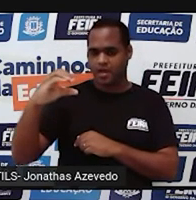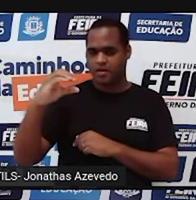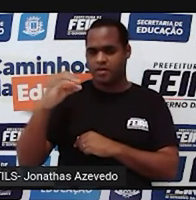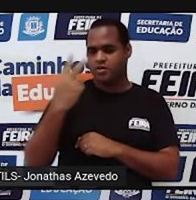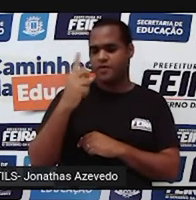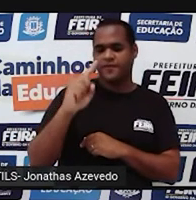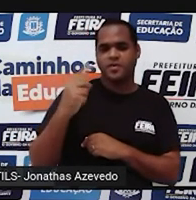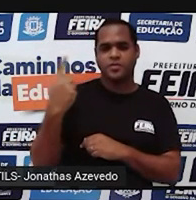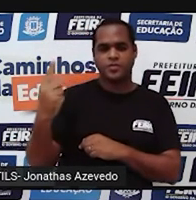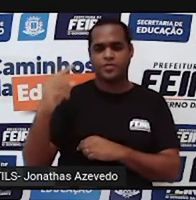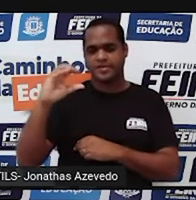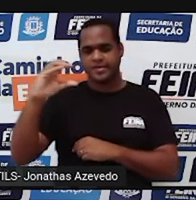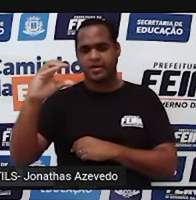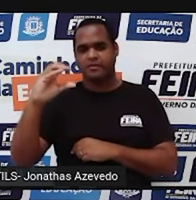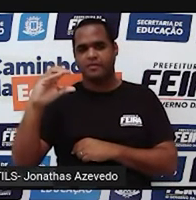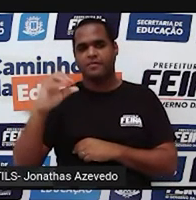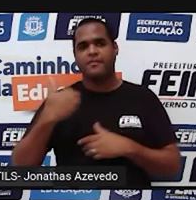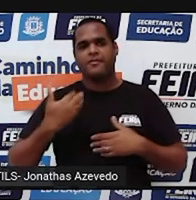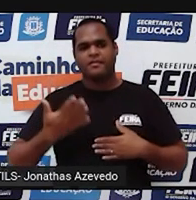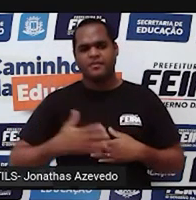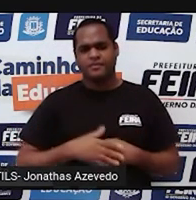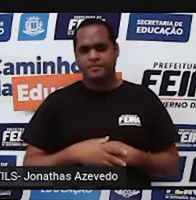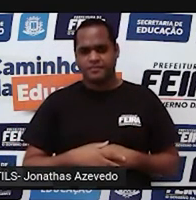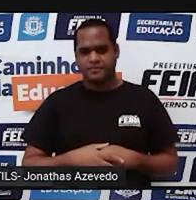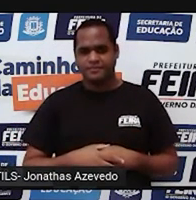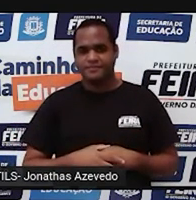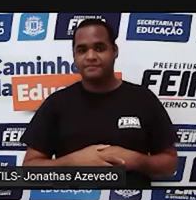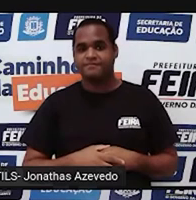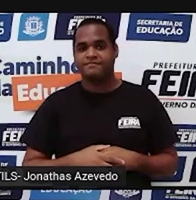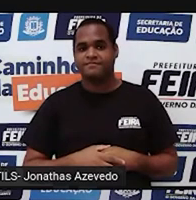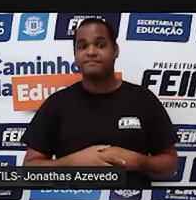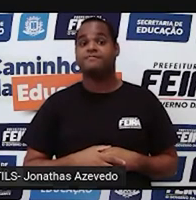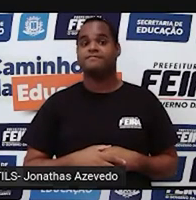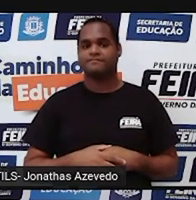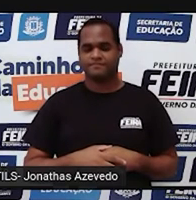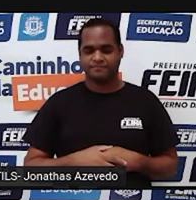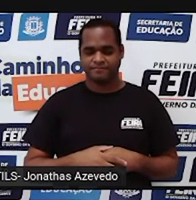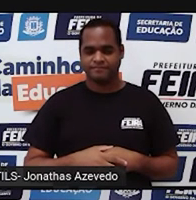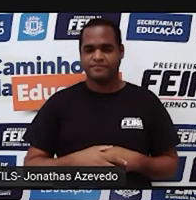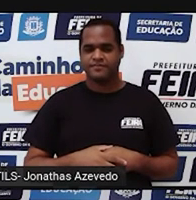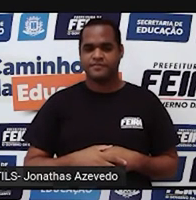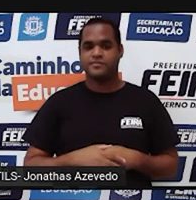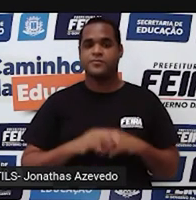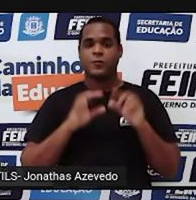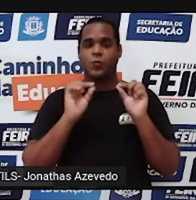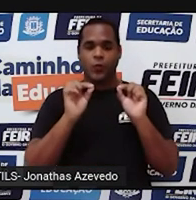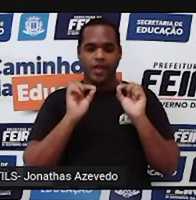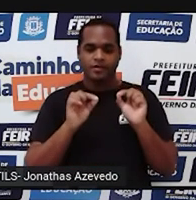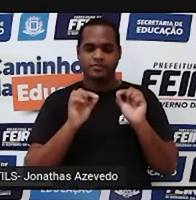Celsius? Ou 2,1 graus Celsius? Né? Onde é que tem